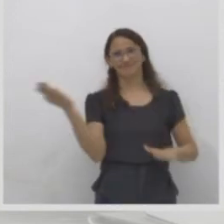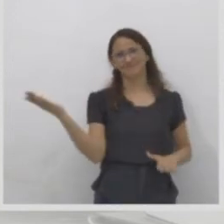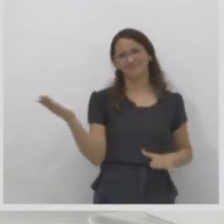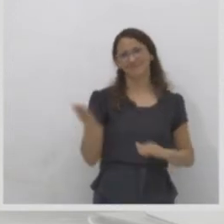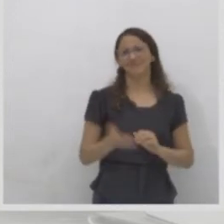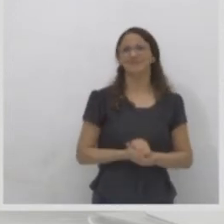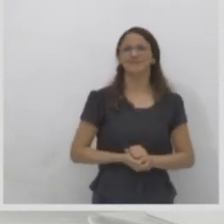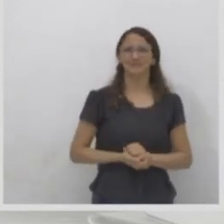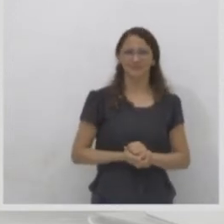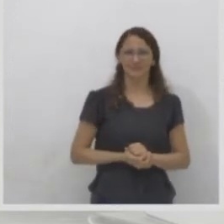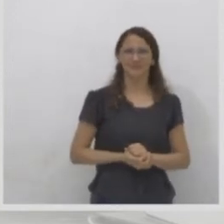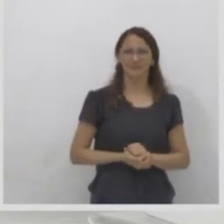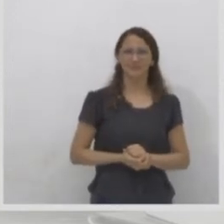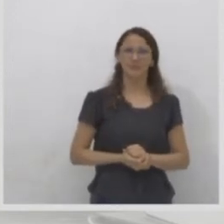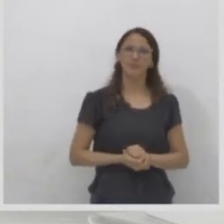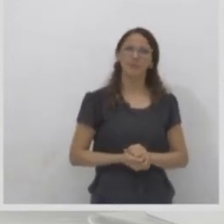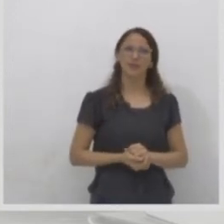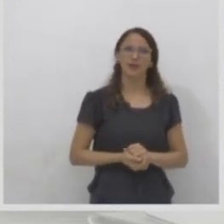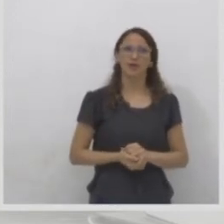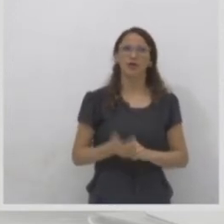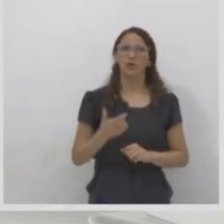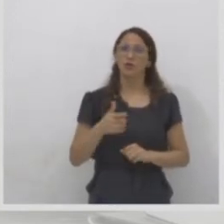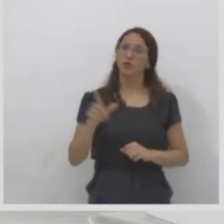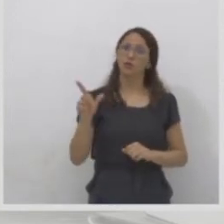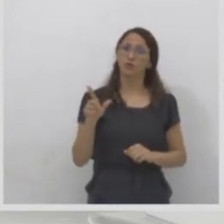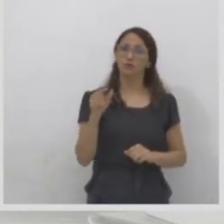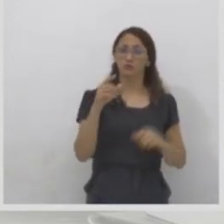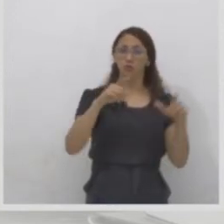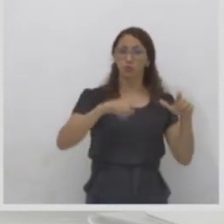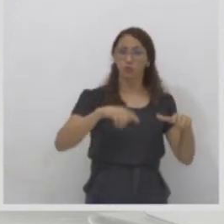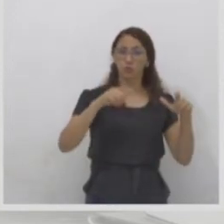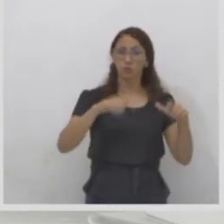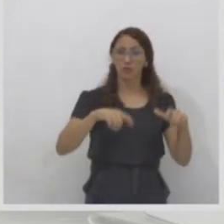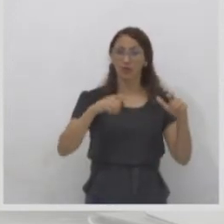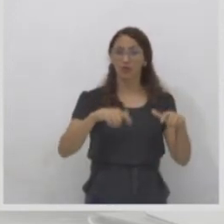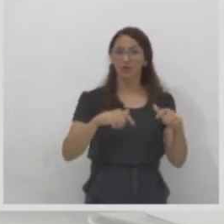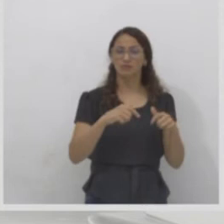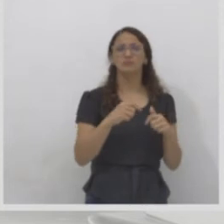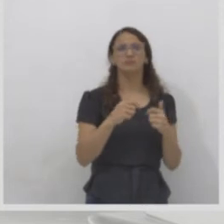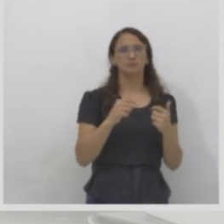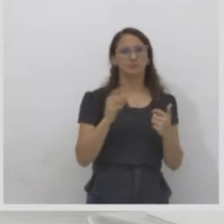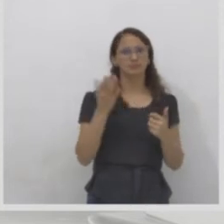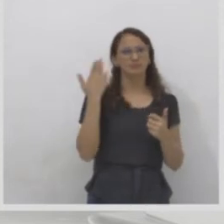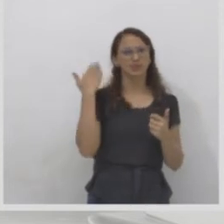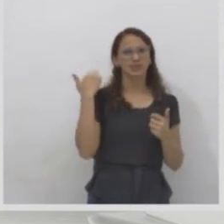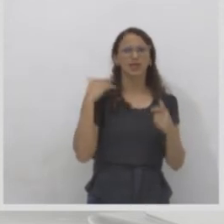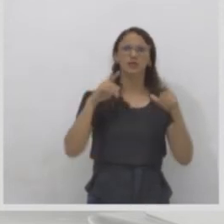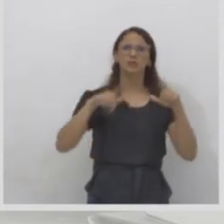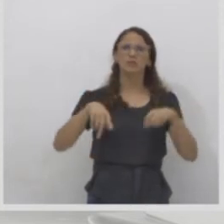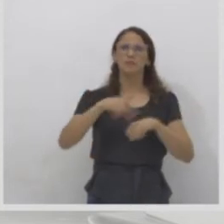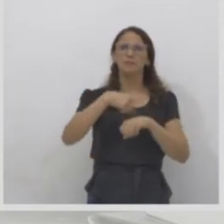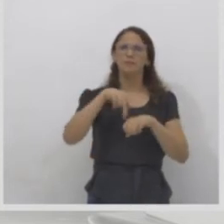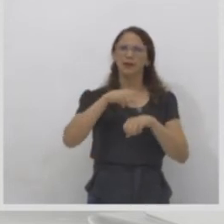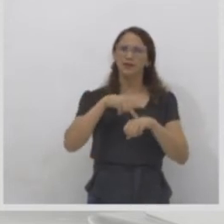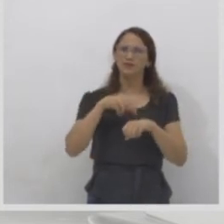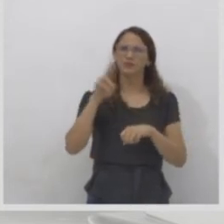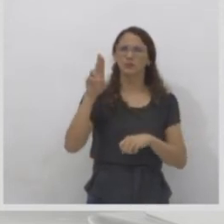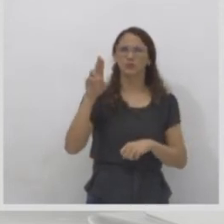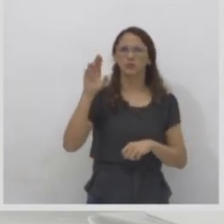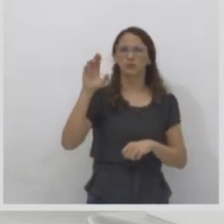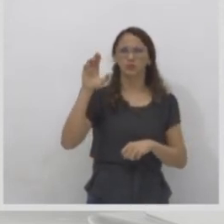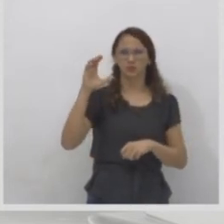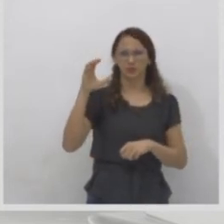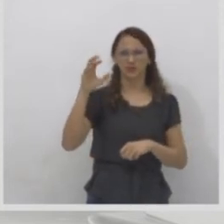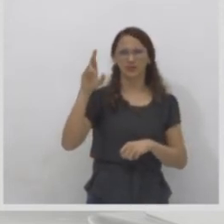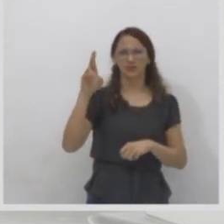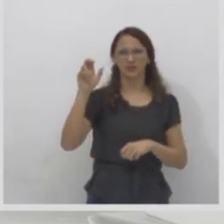Problemas ambientais, como, por exemplo, o acidente que aconteceu na Ucrânia, na usina de Chernobyl. Já devem ter